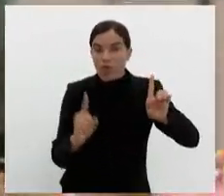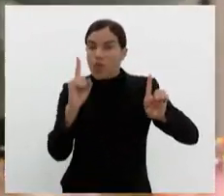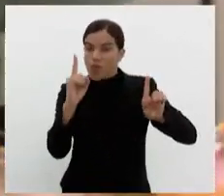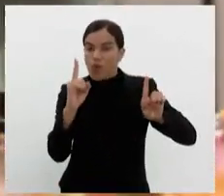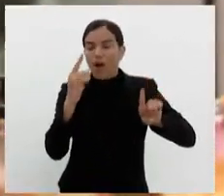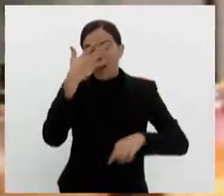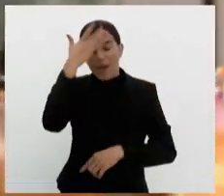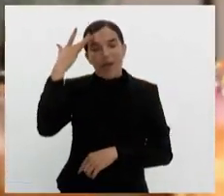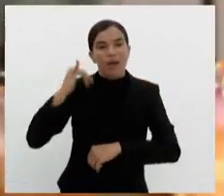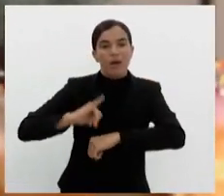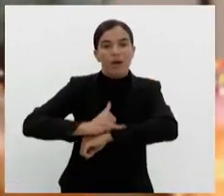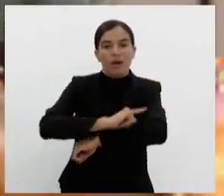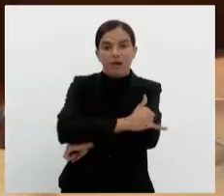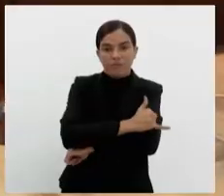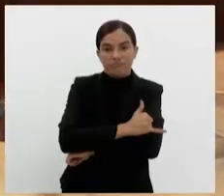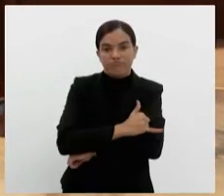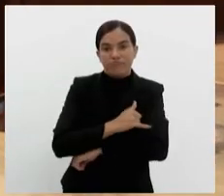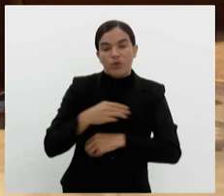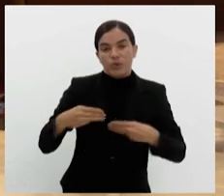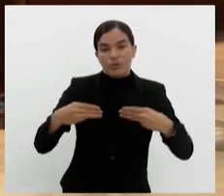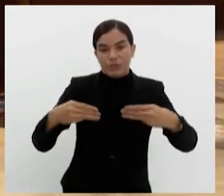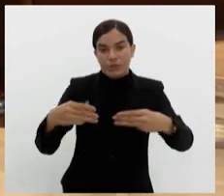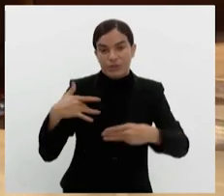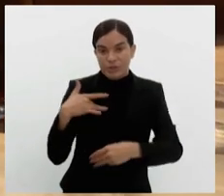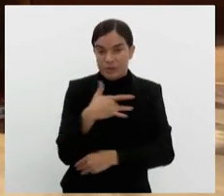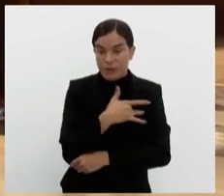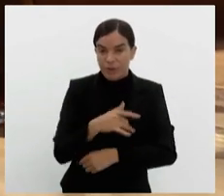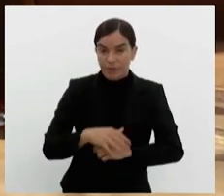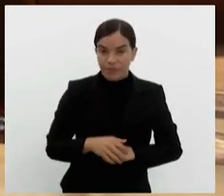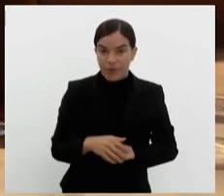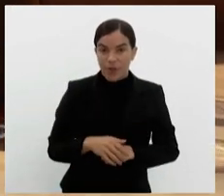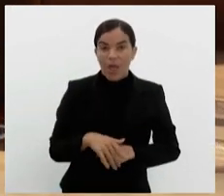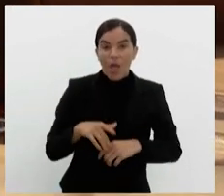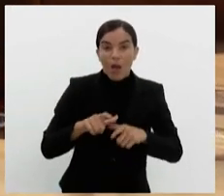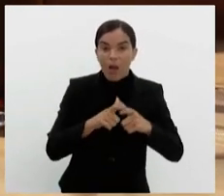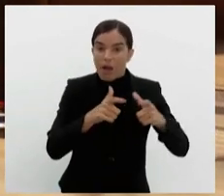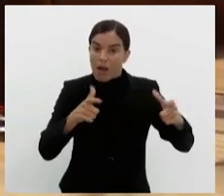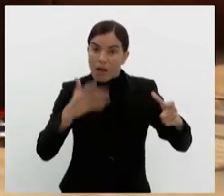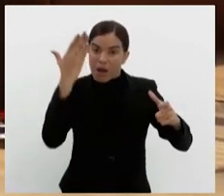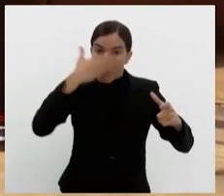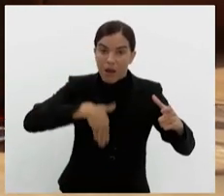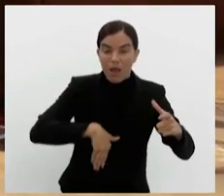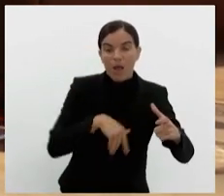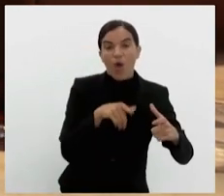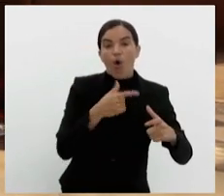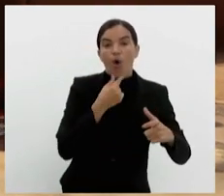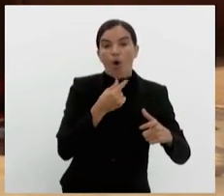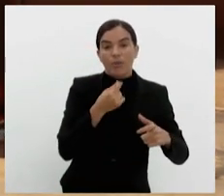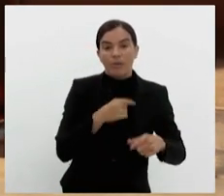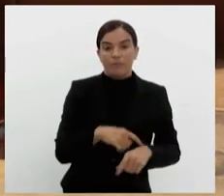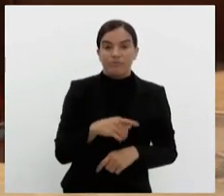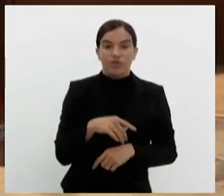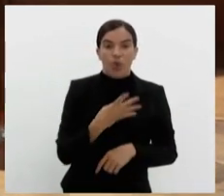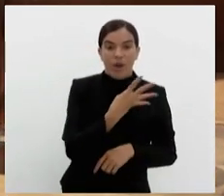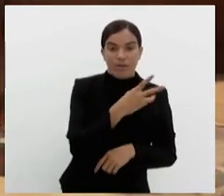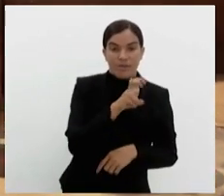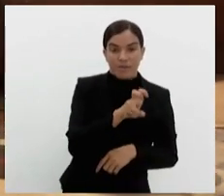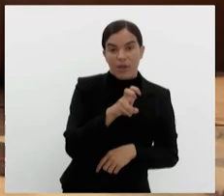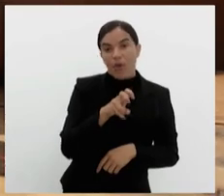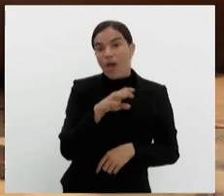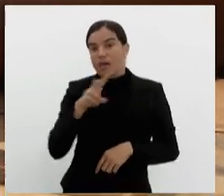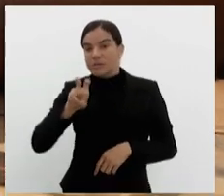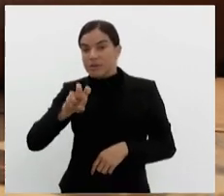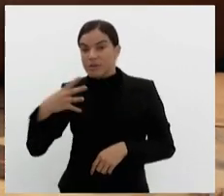o monitoramento anual do Ministério da Saúde. A taxa é maior entre homens de 45 a 54 anos. Nesta faixa etária,